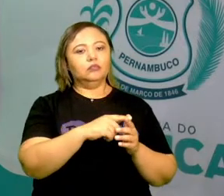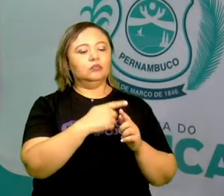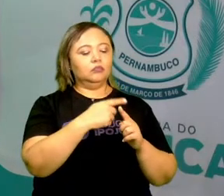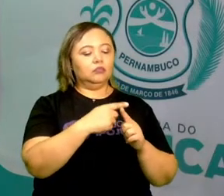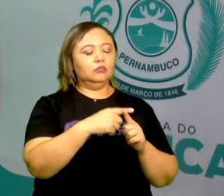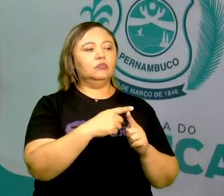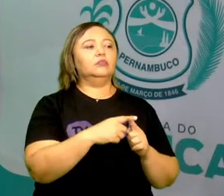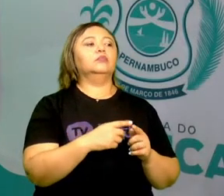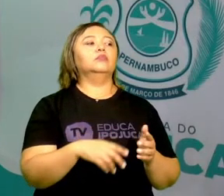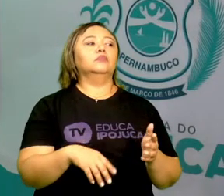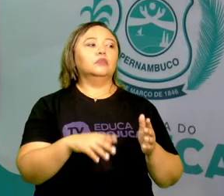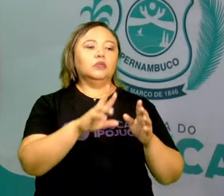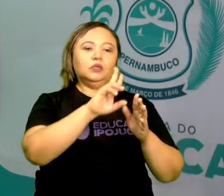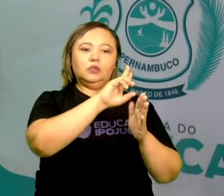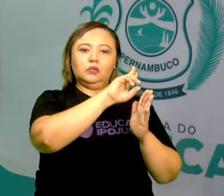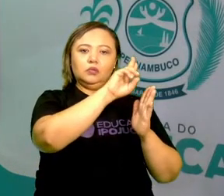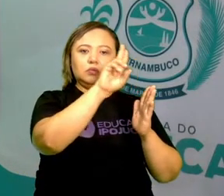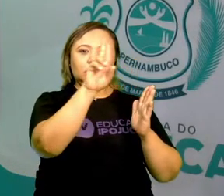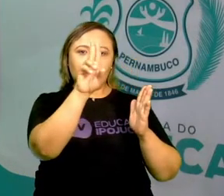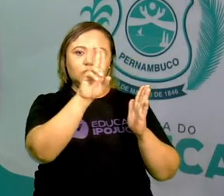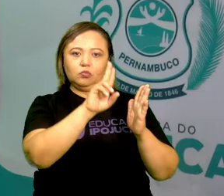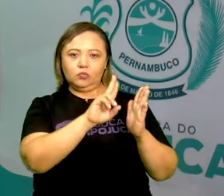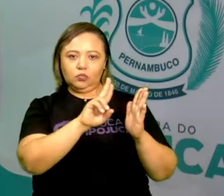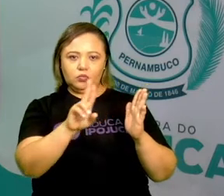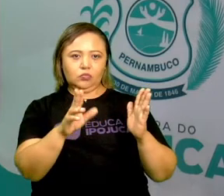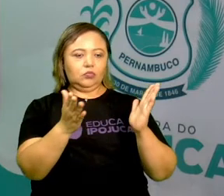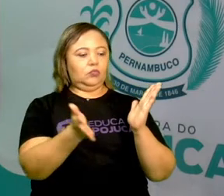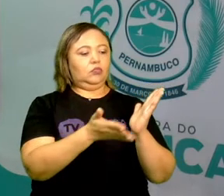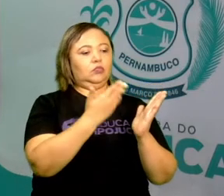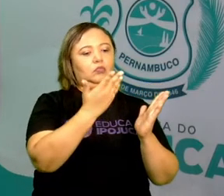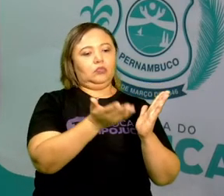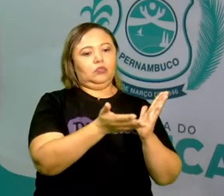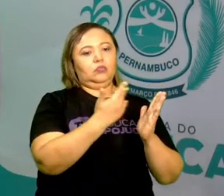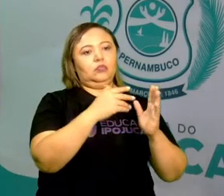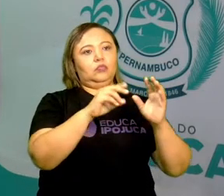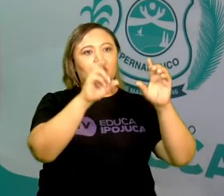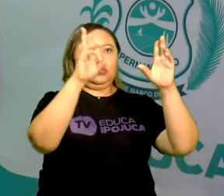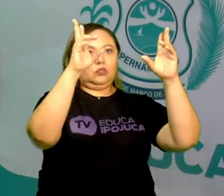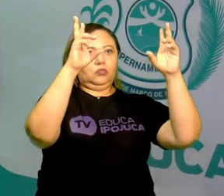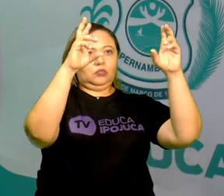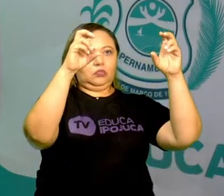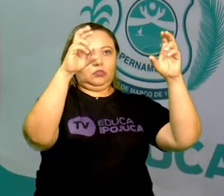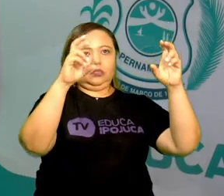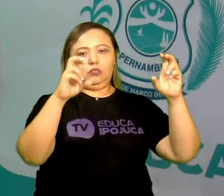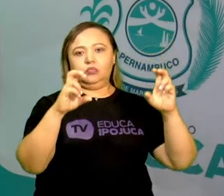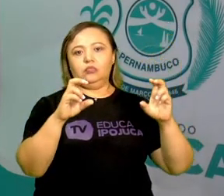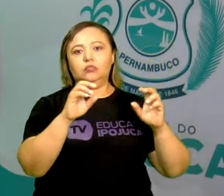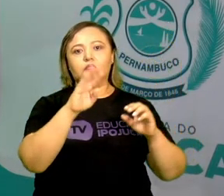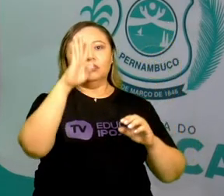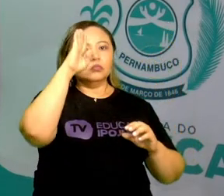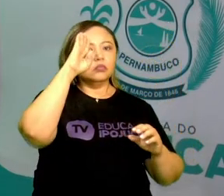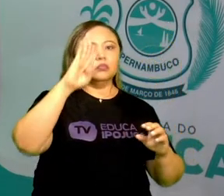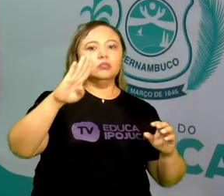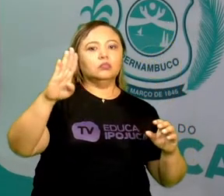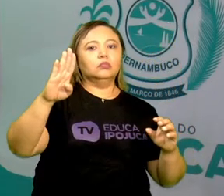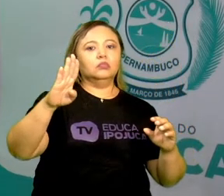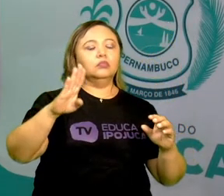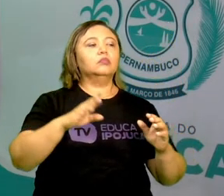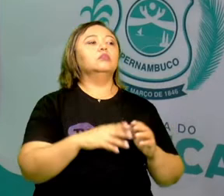porque se referem, crianças, ao nome do título, ao nome do livro. Se é o nome do livro,